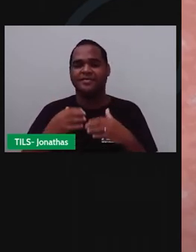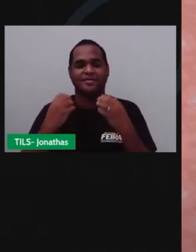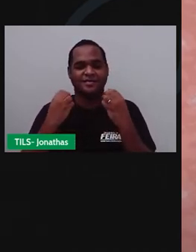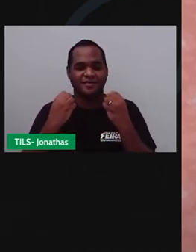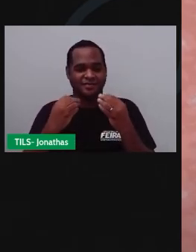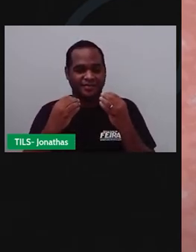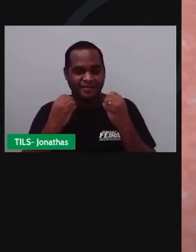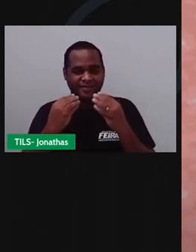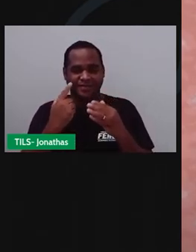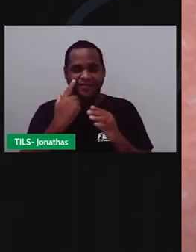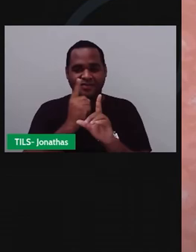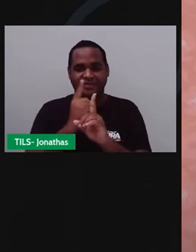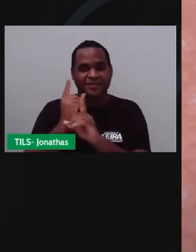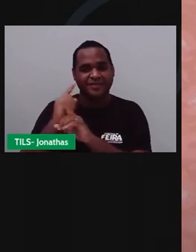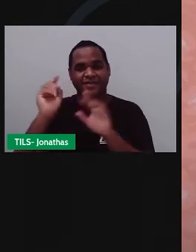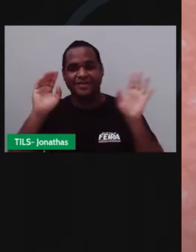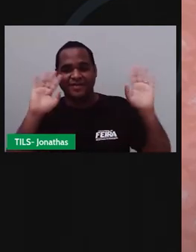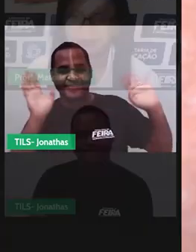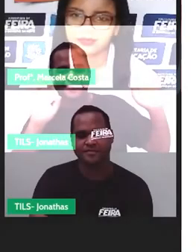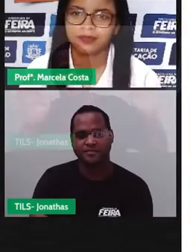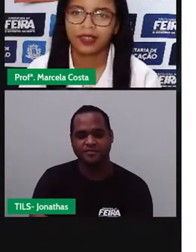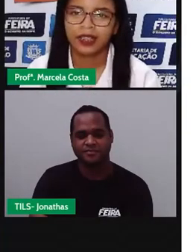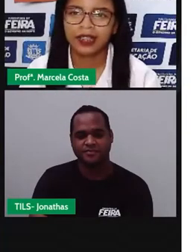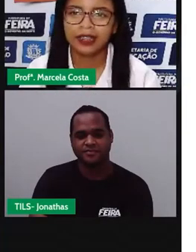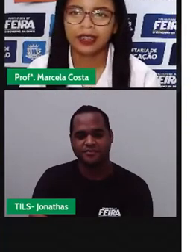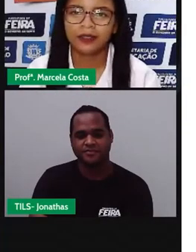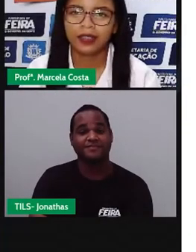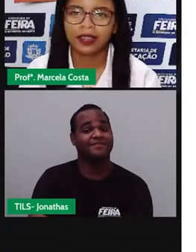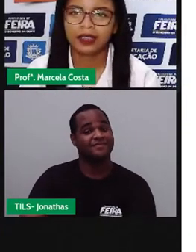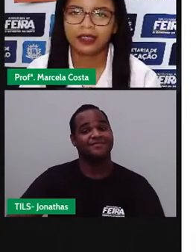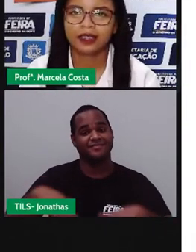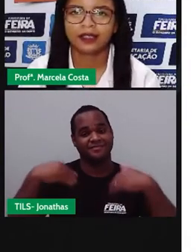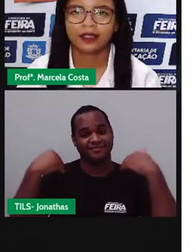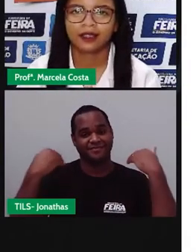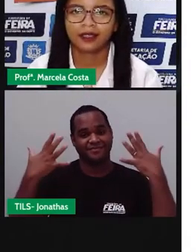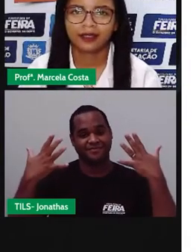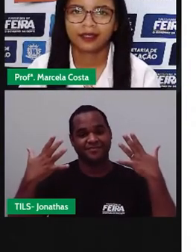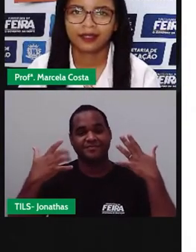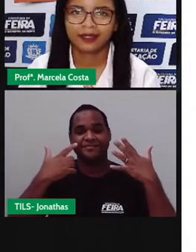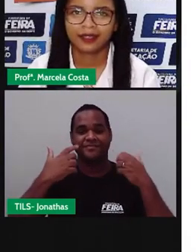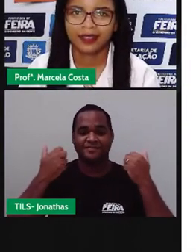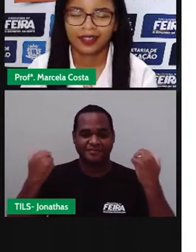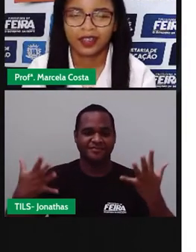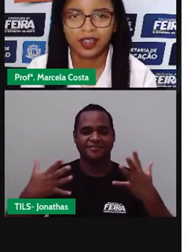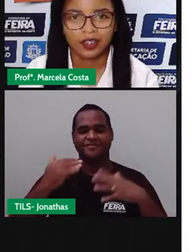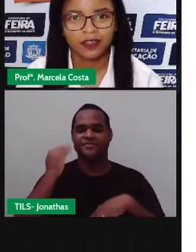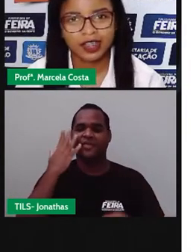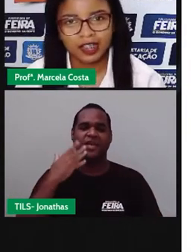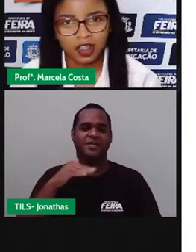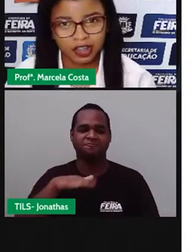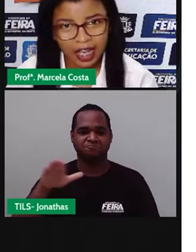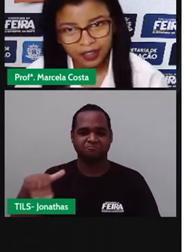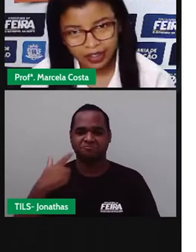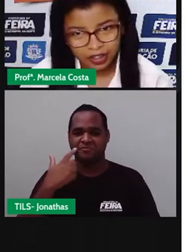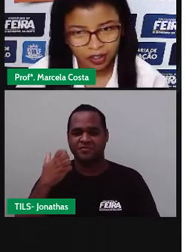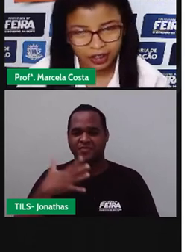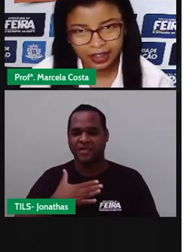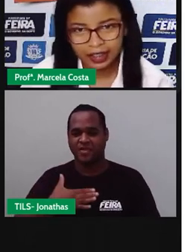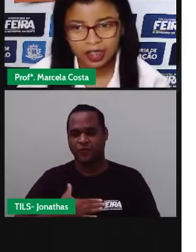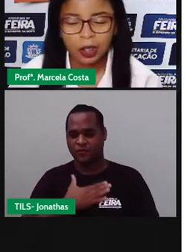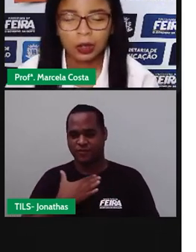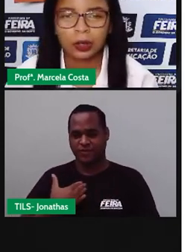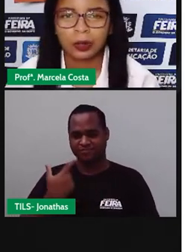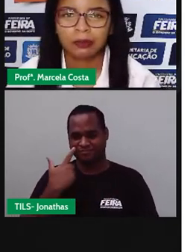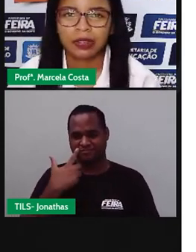Obrigada! Bye, bye! Tchau! Então, crianças. Vocês gostaram da